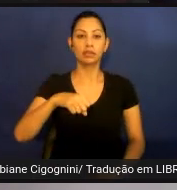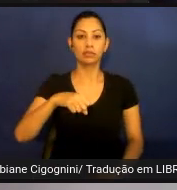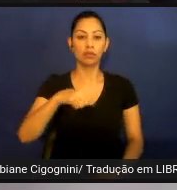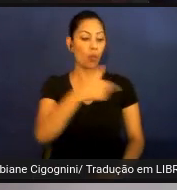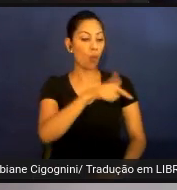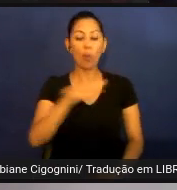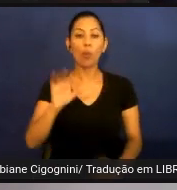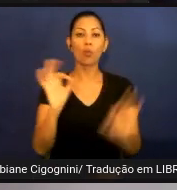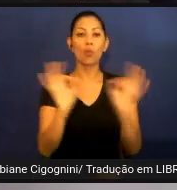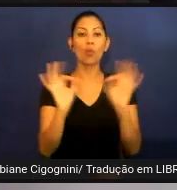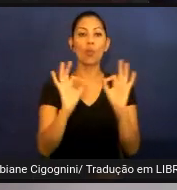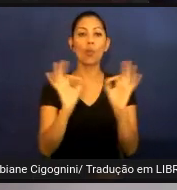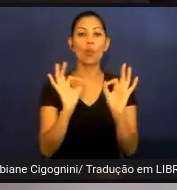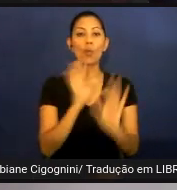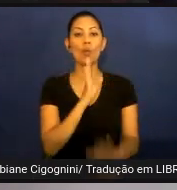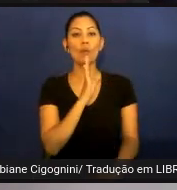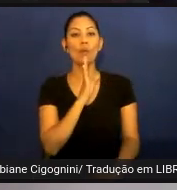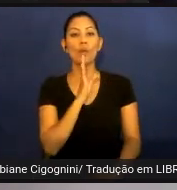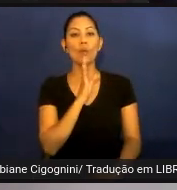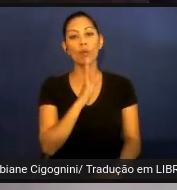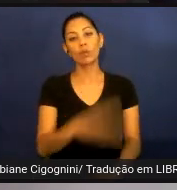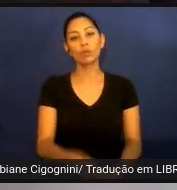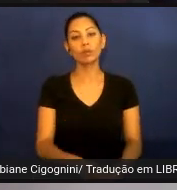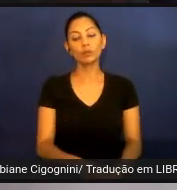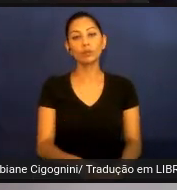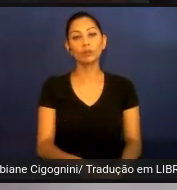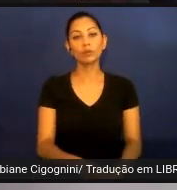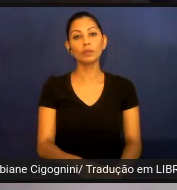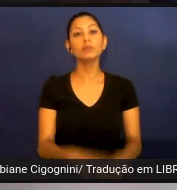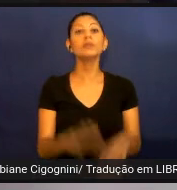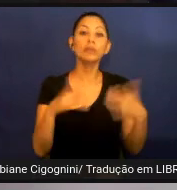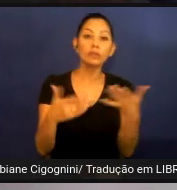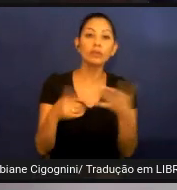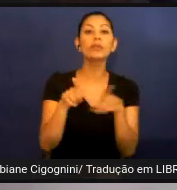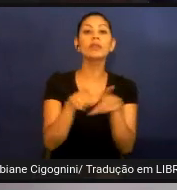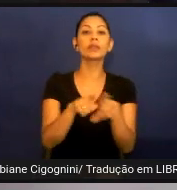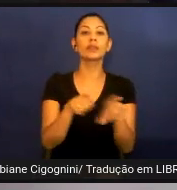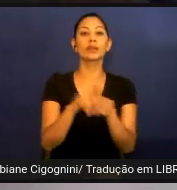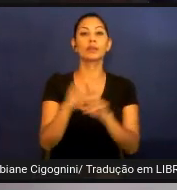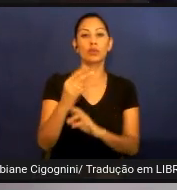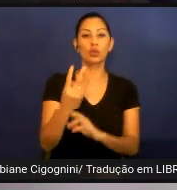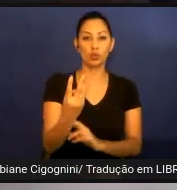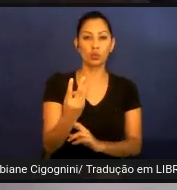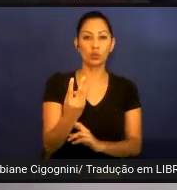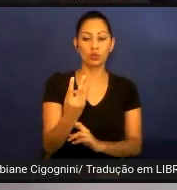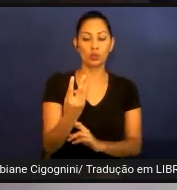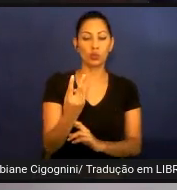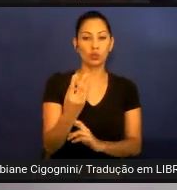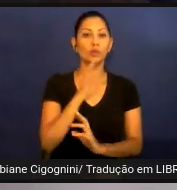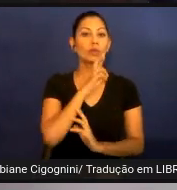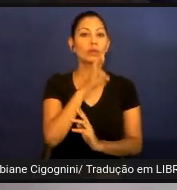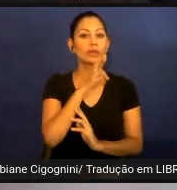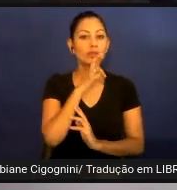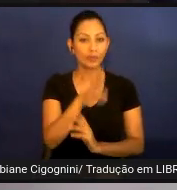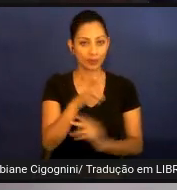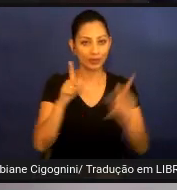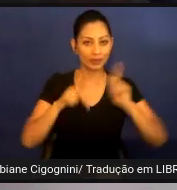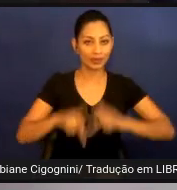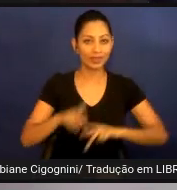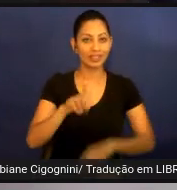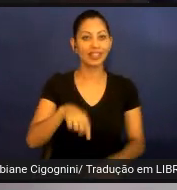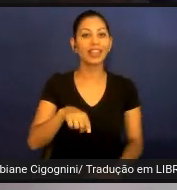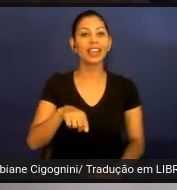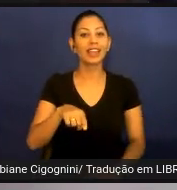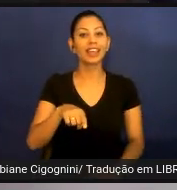conheciam e já têm utilizado. E vale ressaltar que duas dessas respostas são de autores